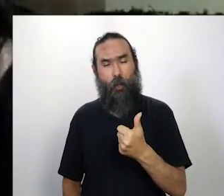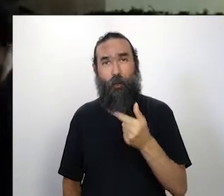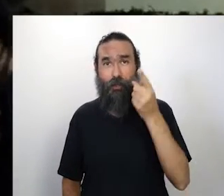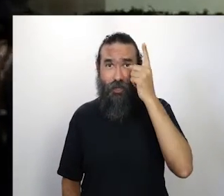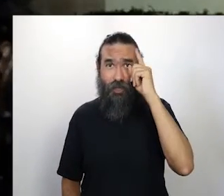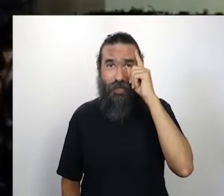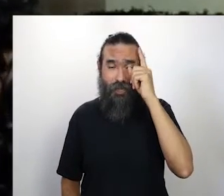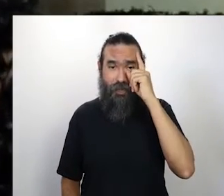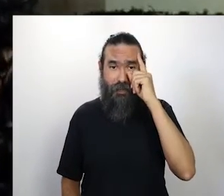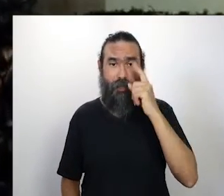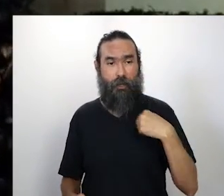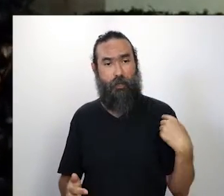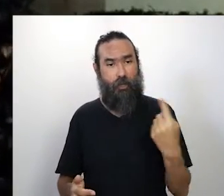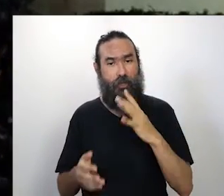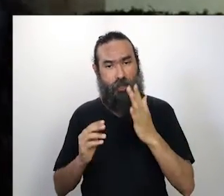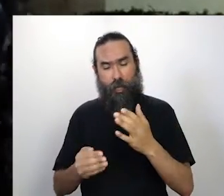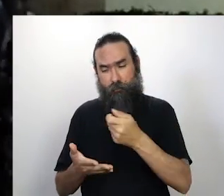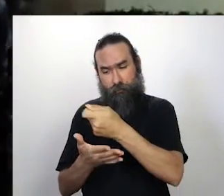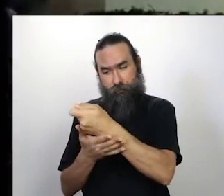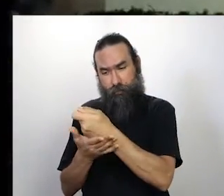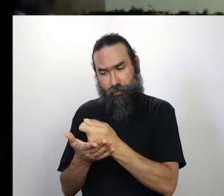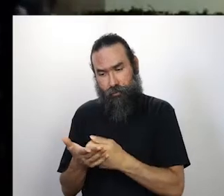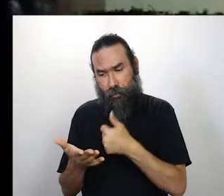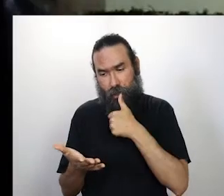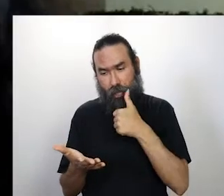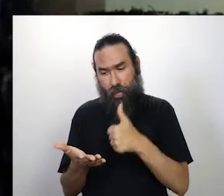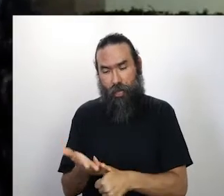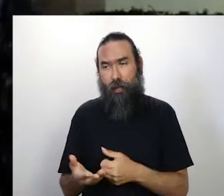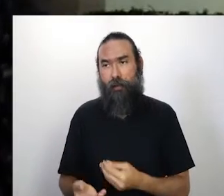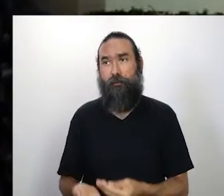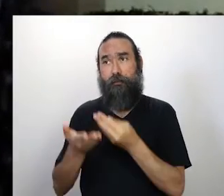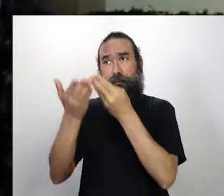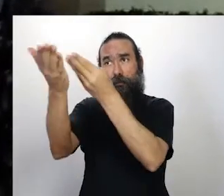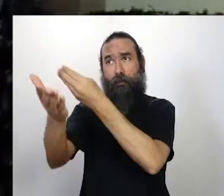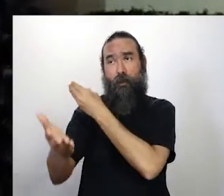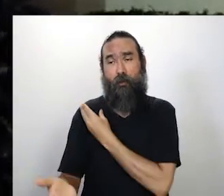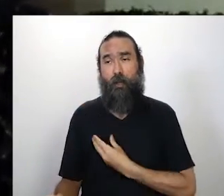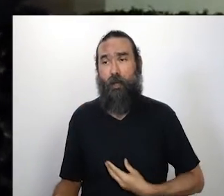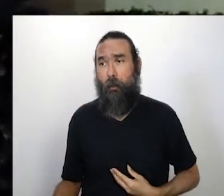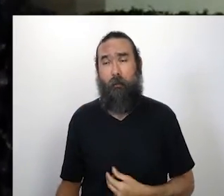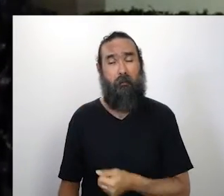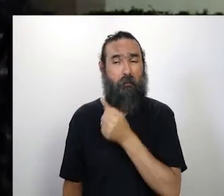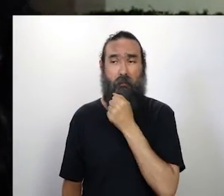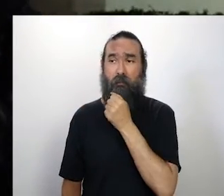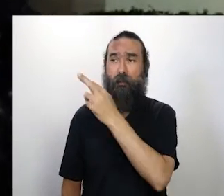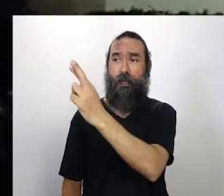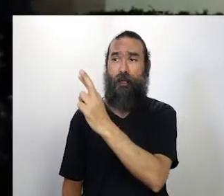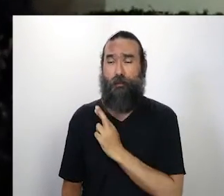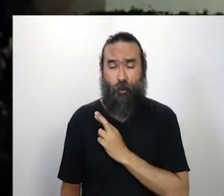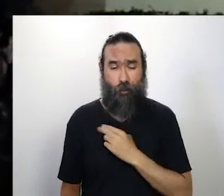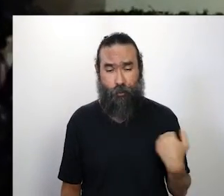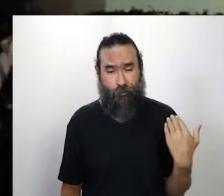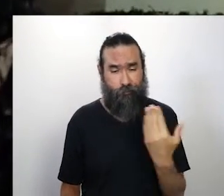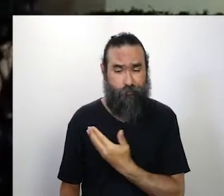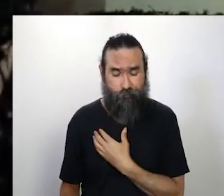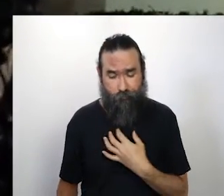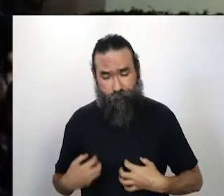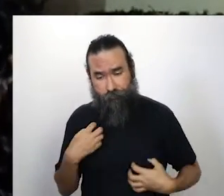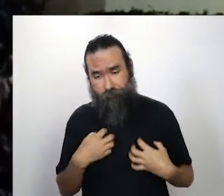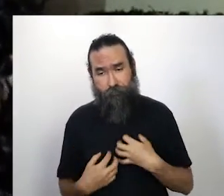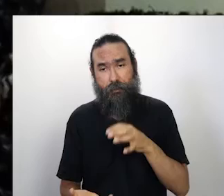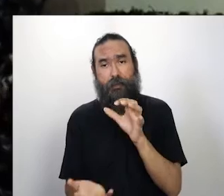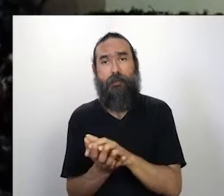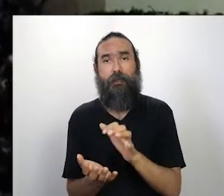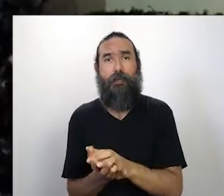entregamos uma carta aqui para o governador do Estado, ainda sem resposta, o que nos entristece, porque num momento como esse, um Estado como Pernambuco, tão